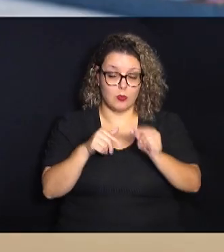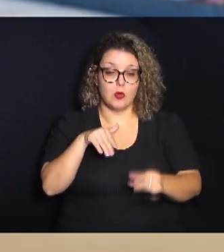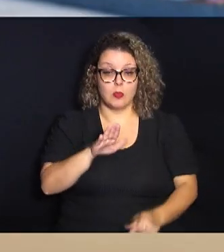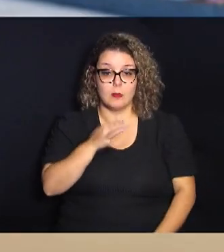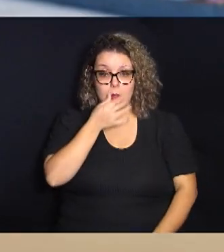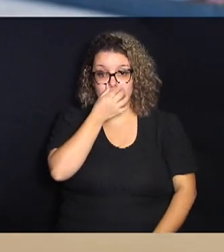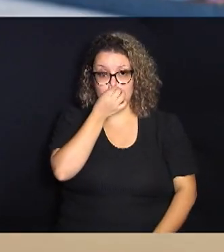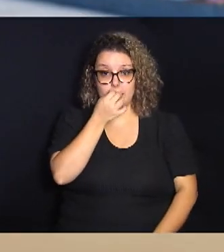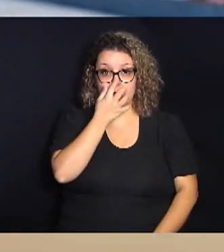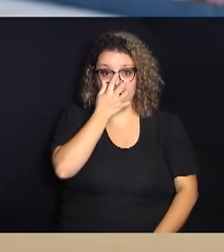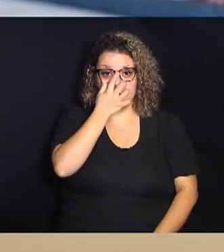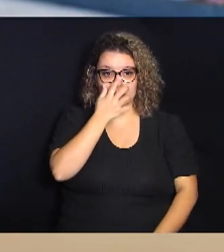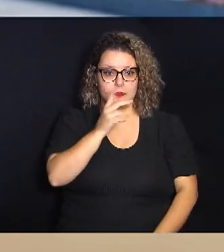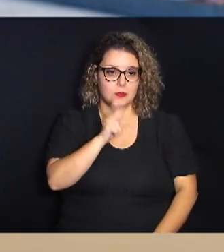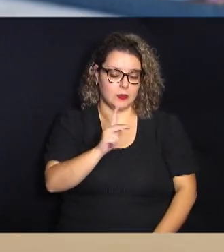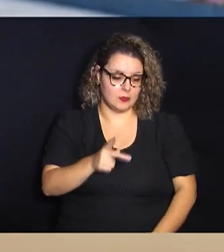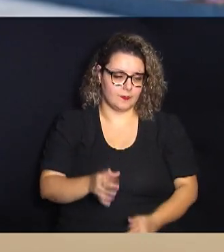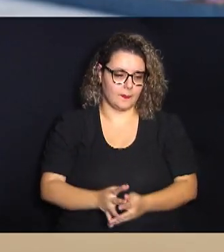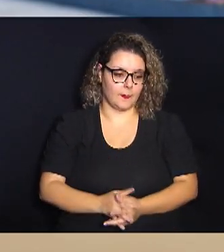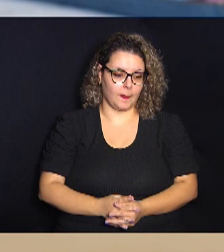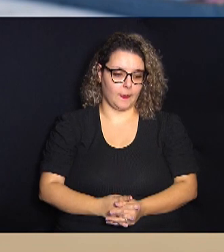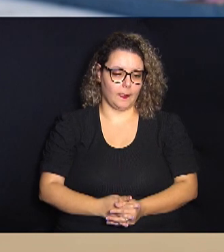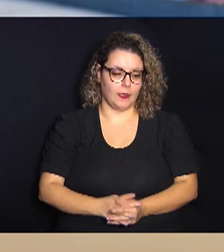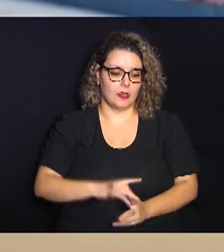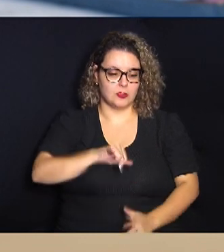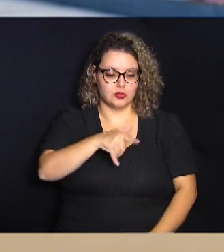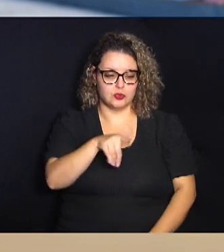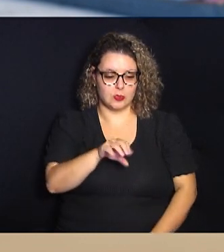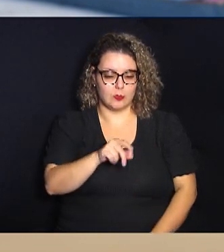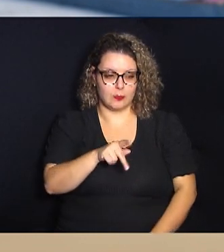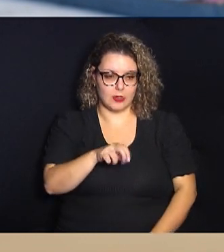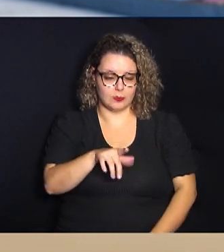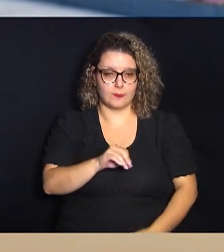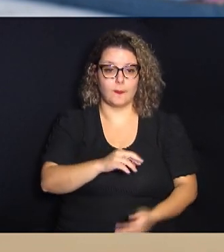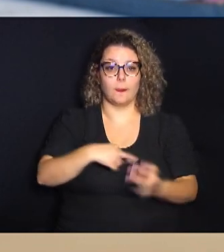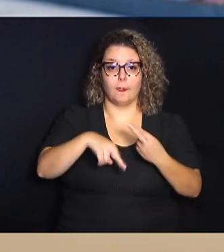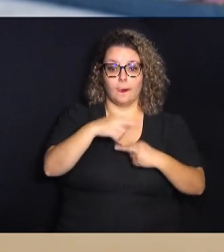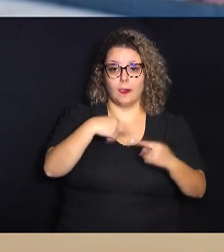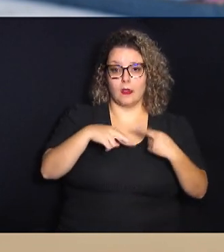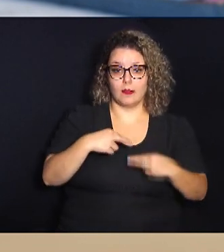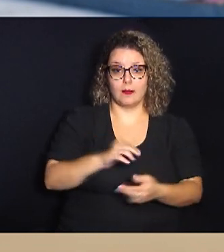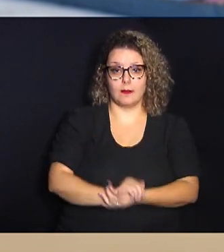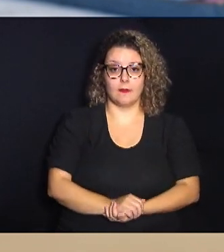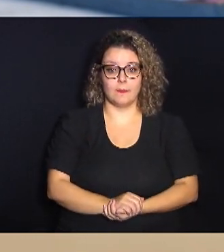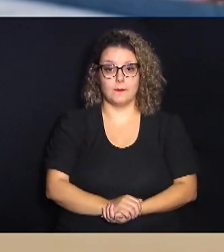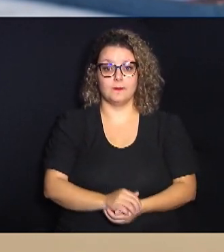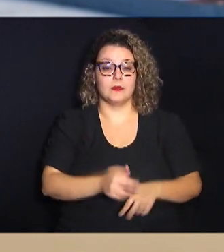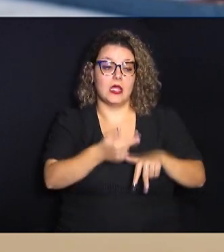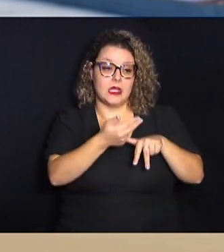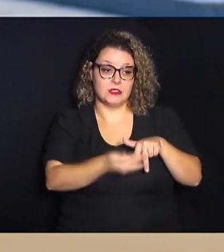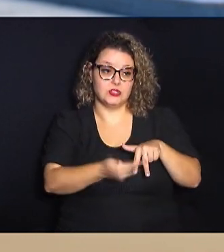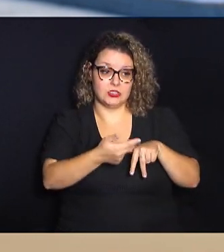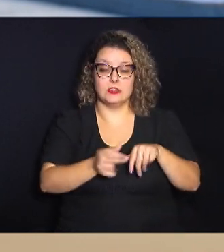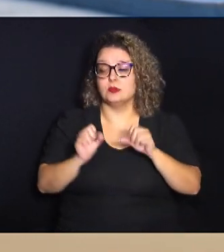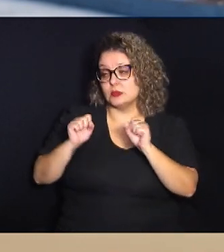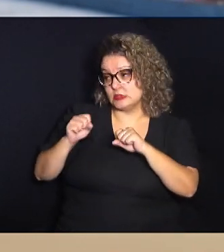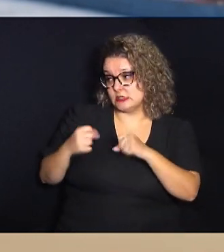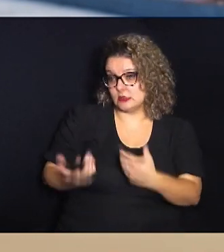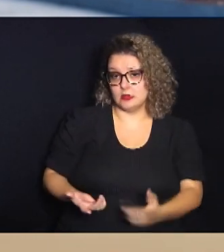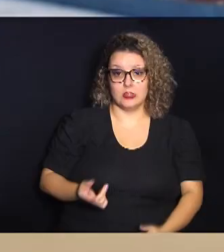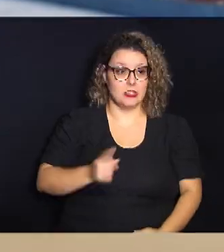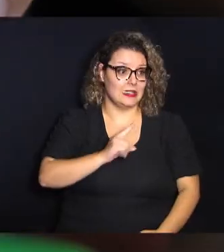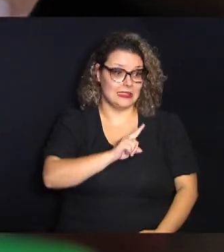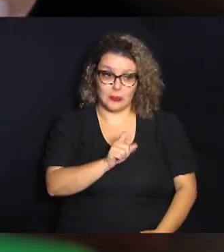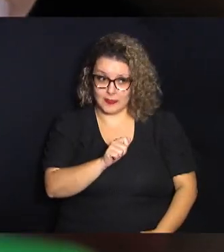a respeito disso professor João Paulo com relação a gênero sim que não é